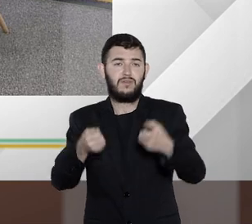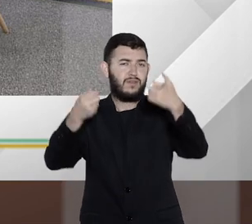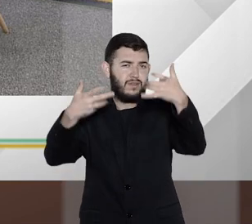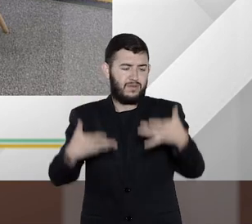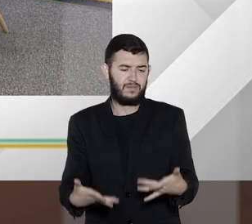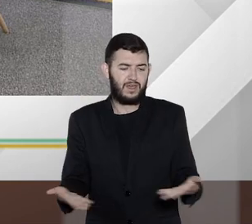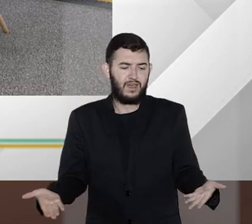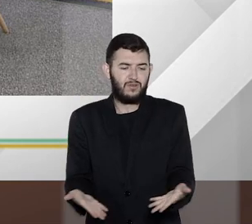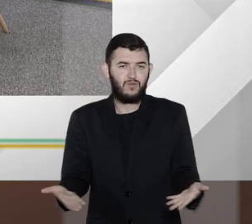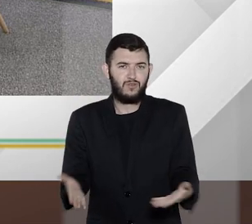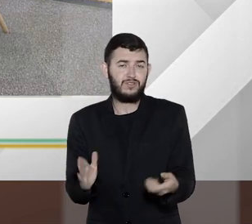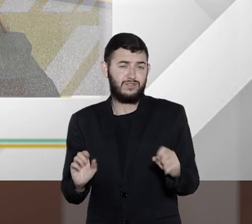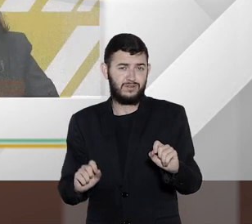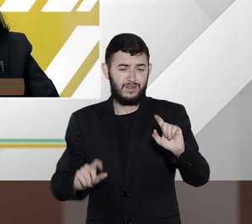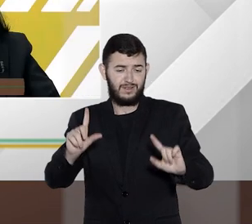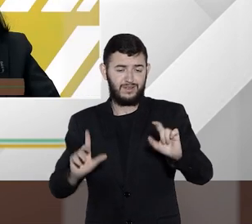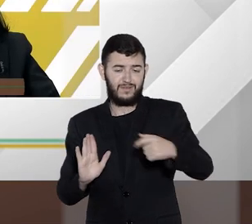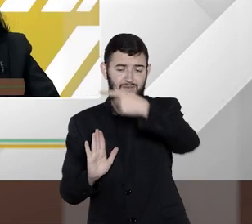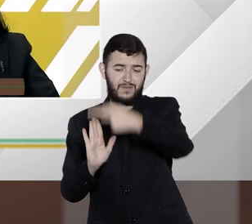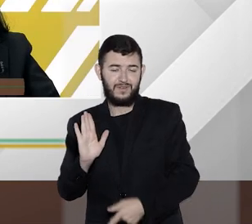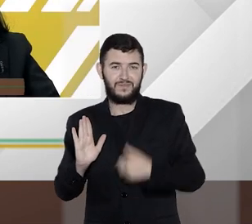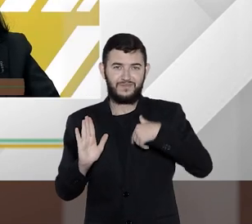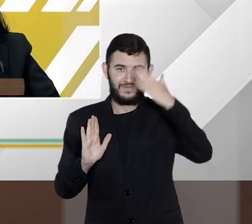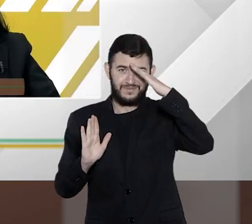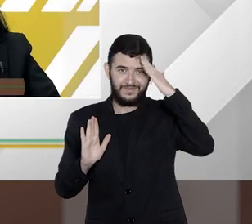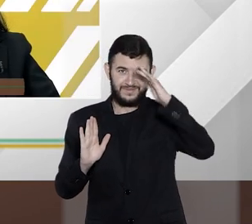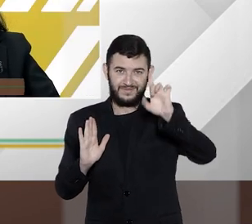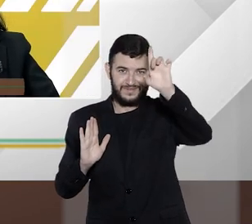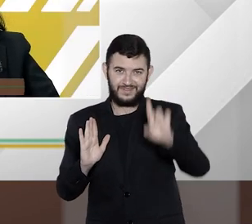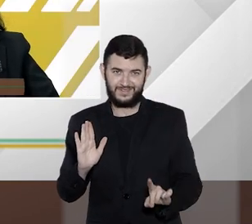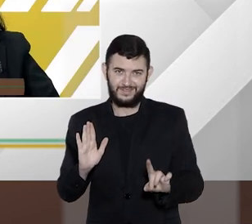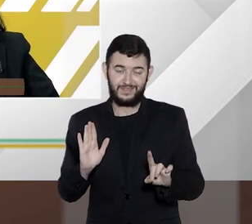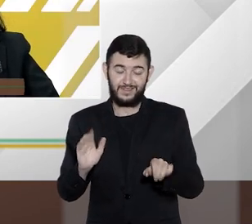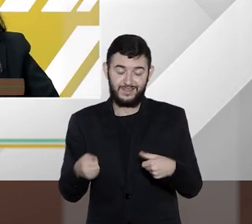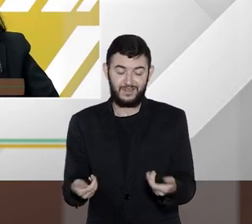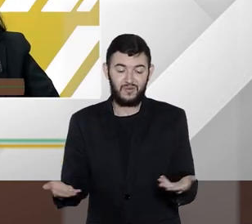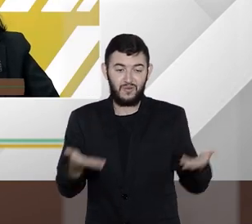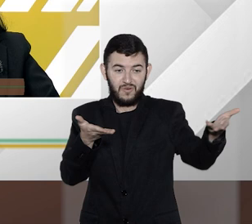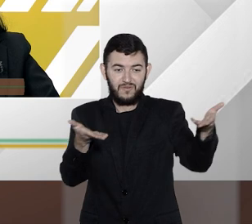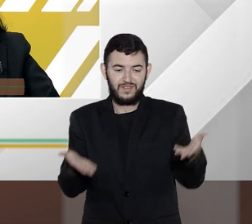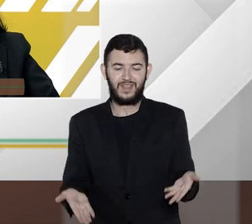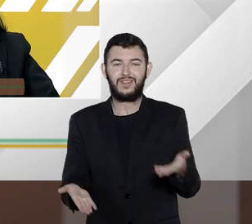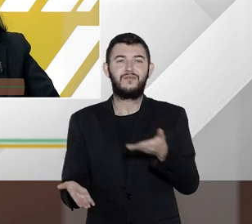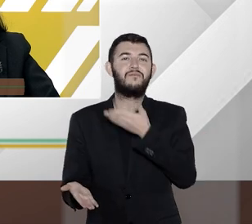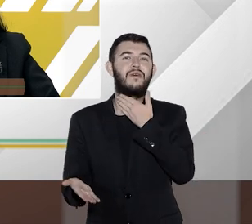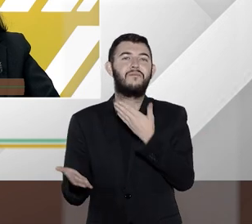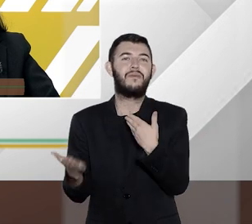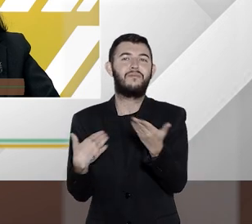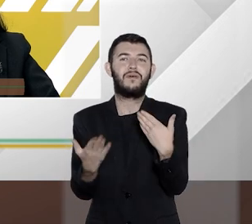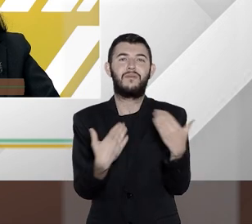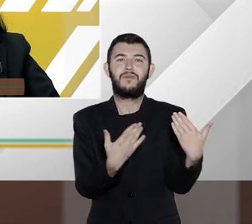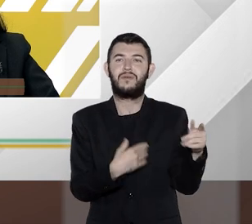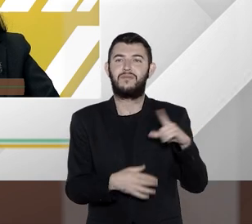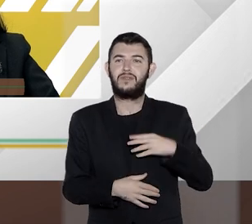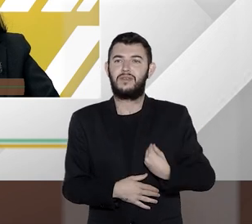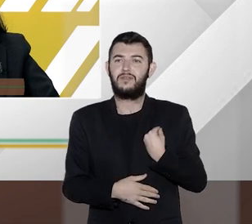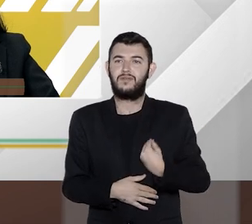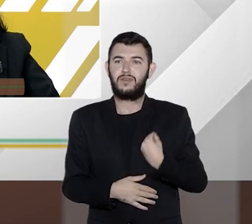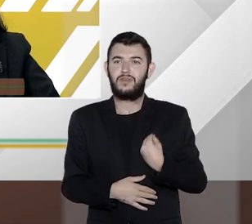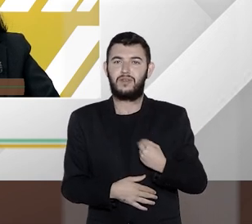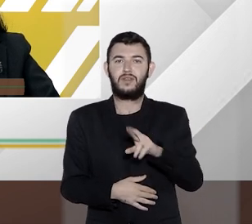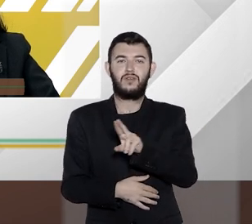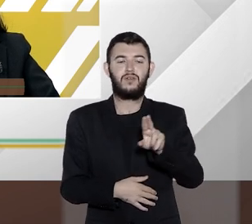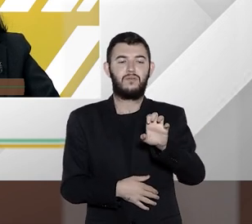programa Entender Direito de hoje. E os nossos convidados para esse bate-papo já estão aqui com a gente. Elton